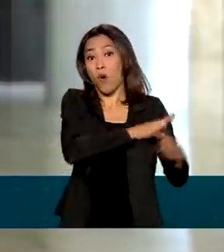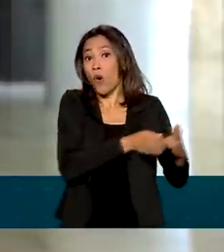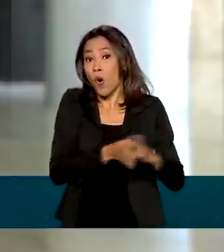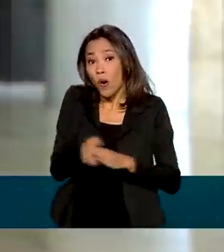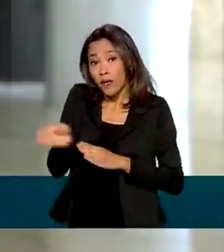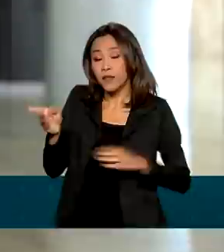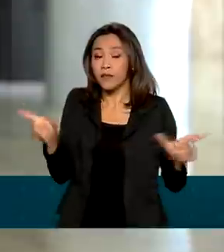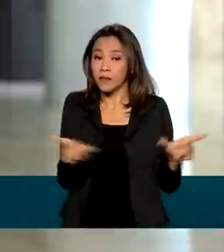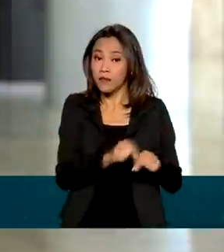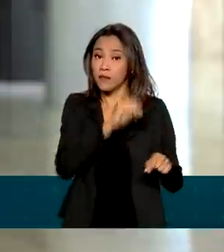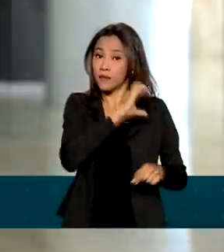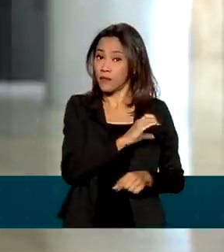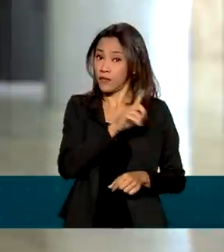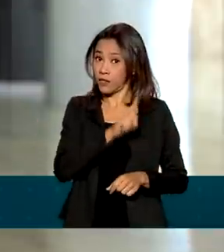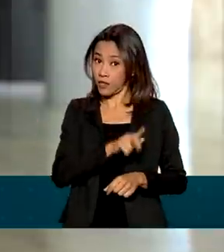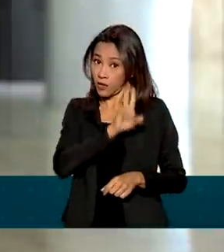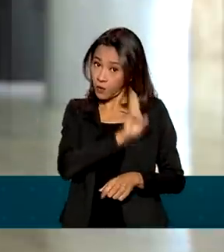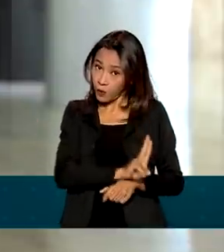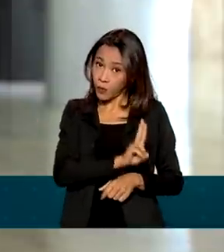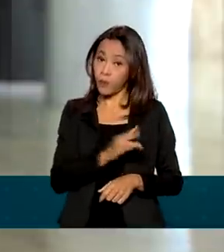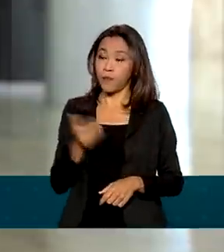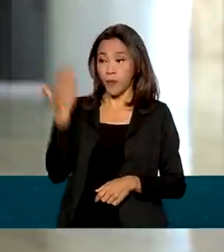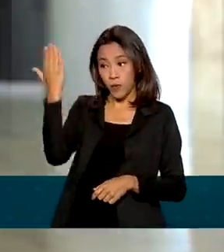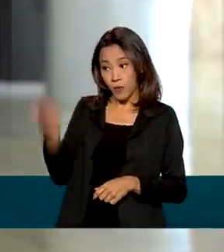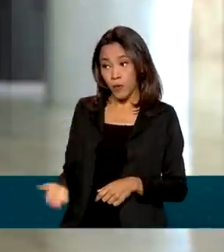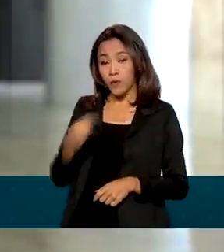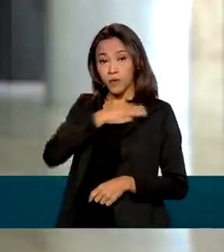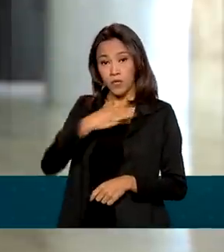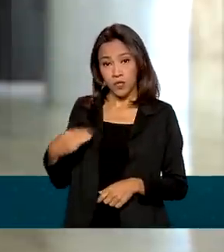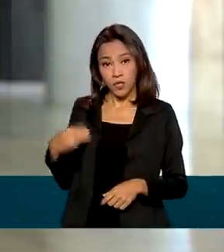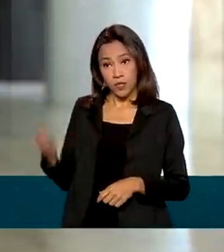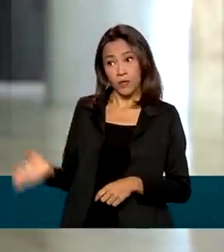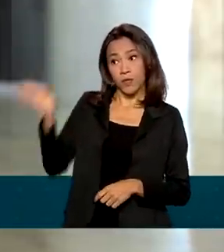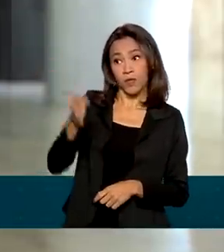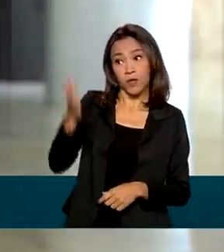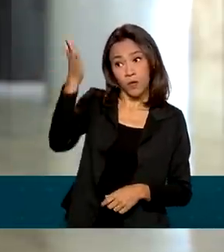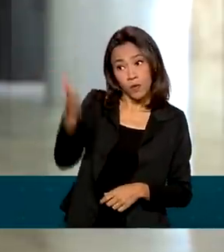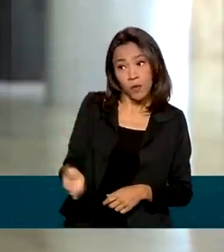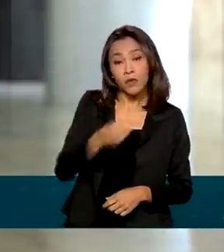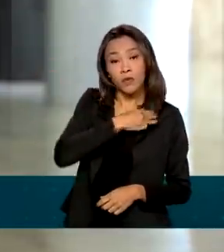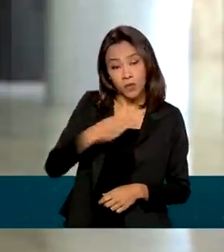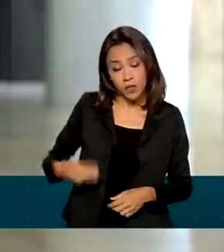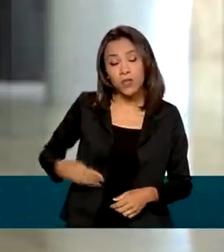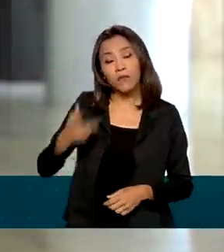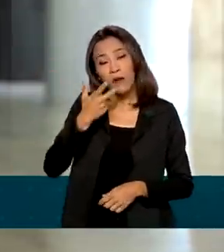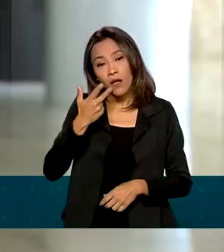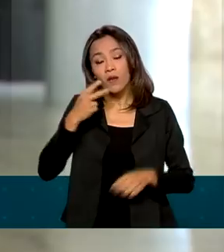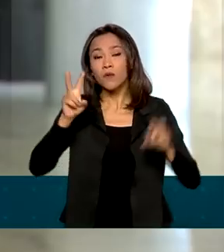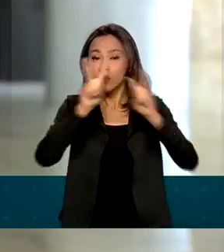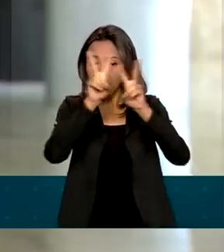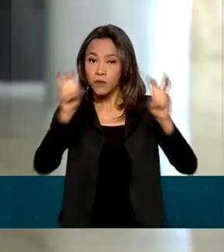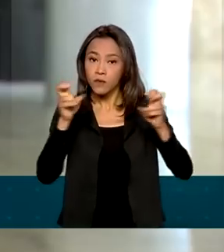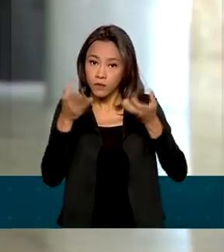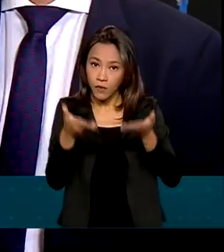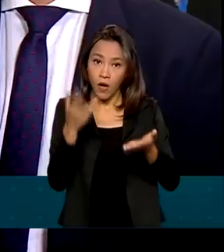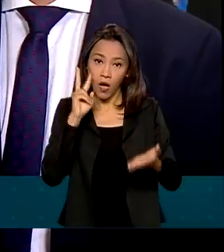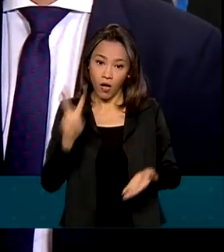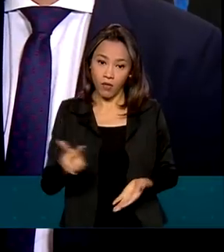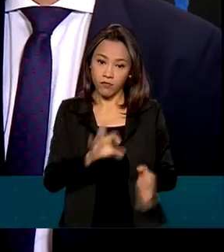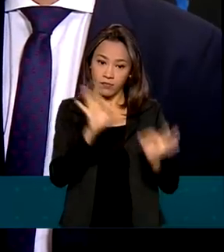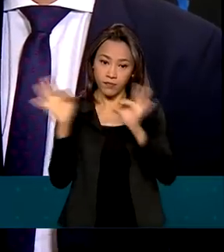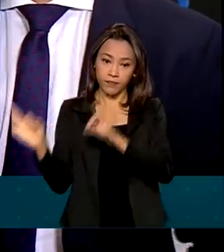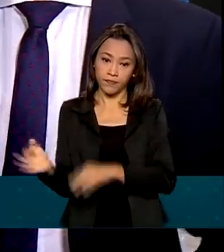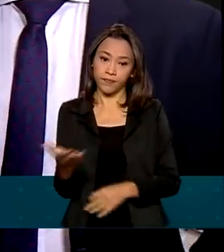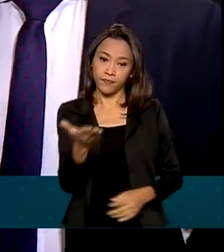União. Os ministros Marcelo Queiroga e Wagner Rosário falaram sobre o assunto. Vamos ouvir. Em